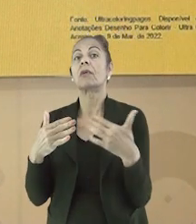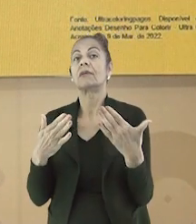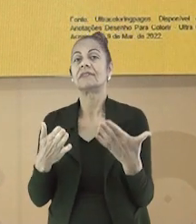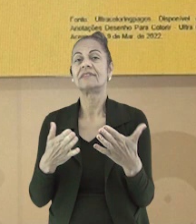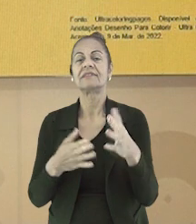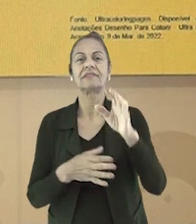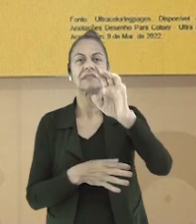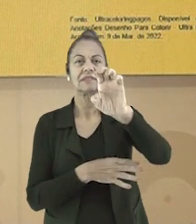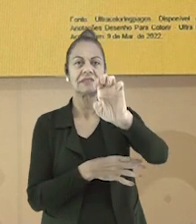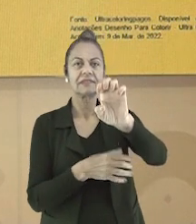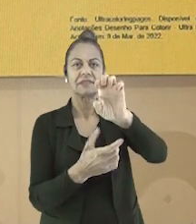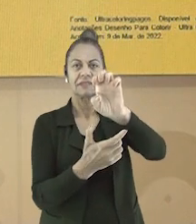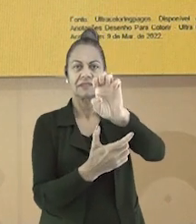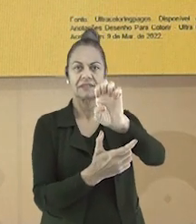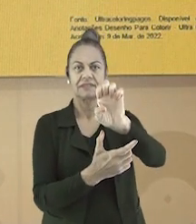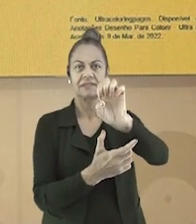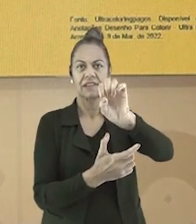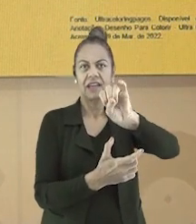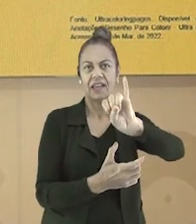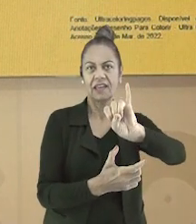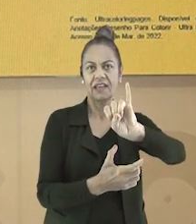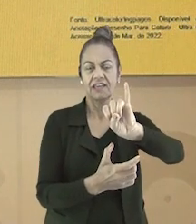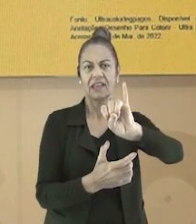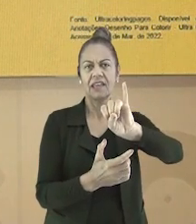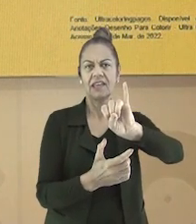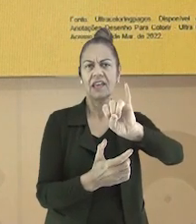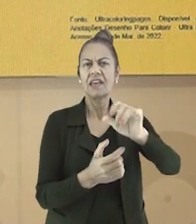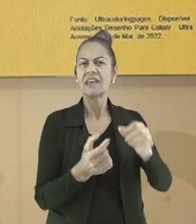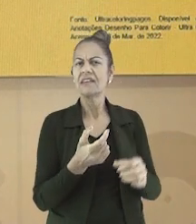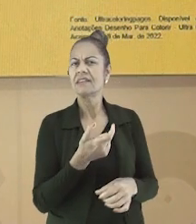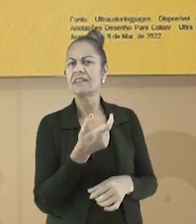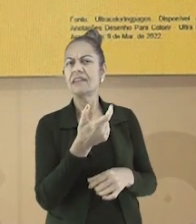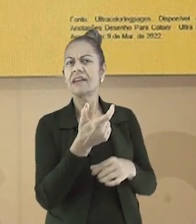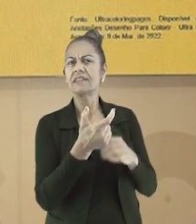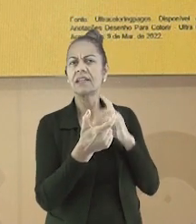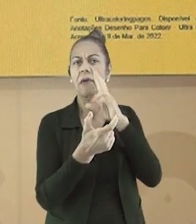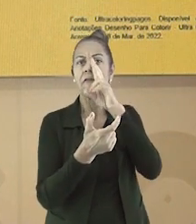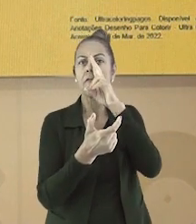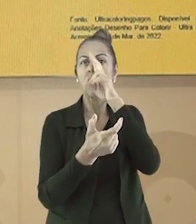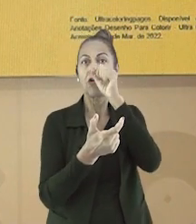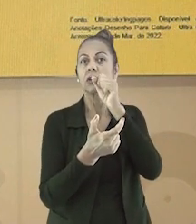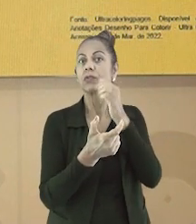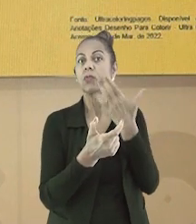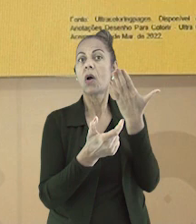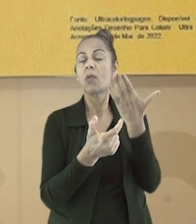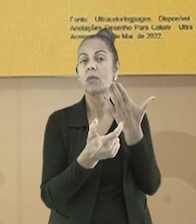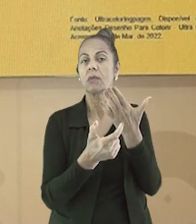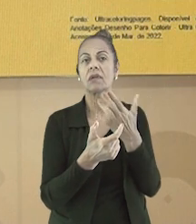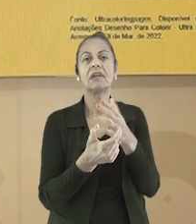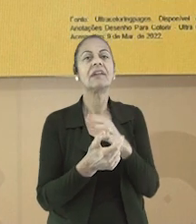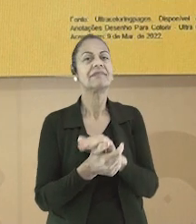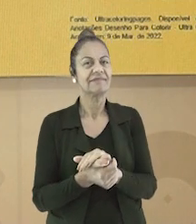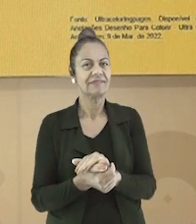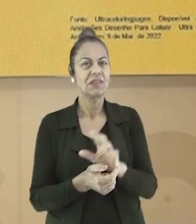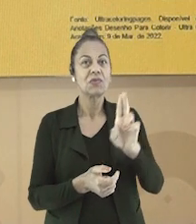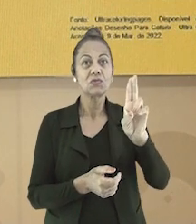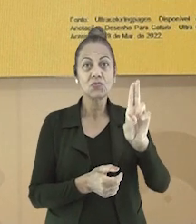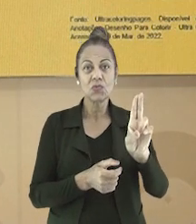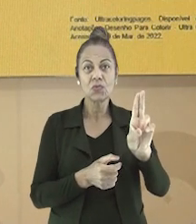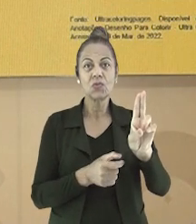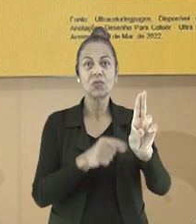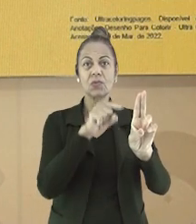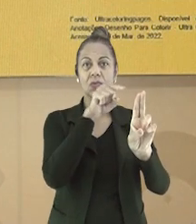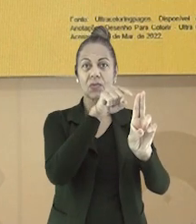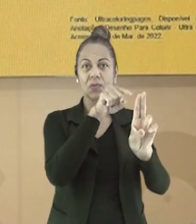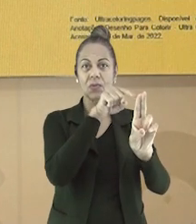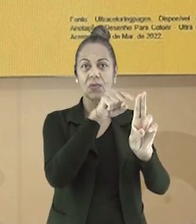ou vice-versa. Então, o ditongo é o EI. E onde está a sílaba tônica? Neste